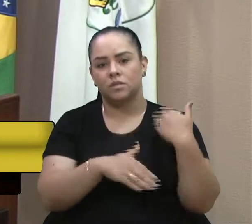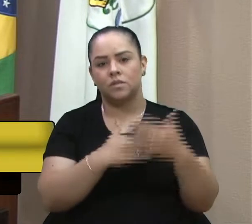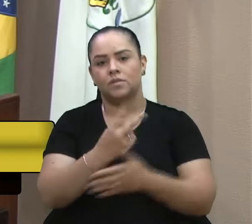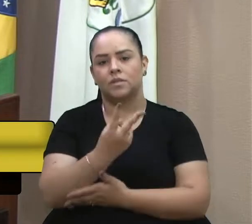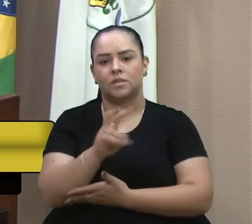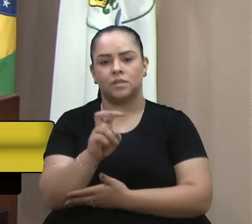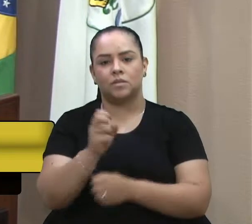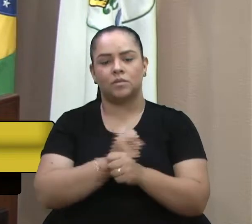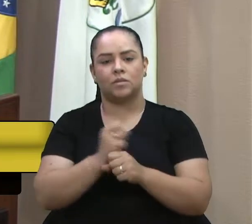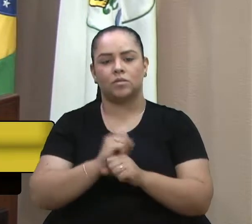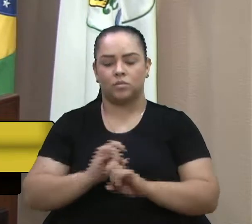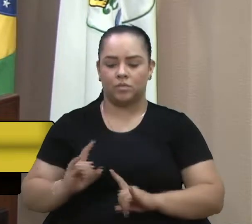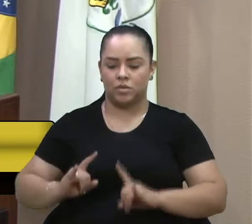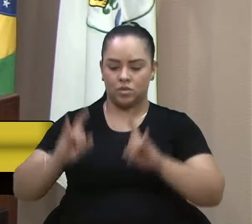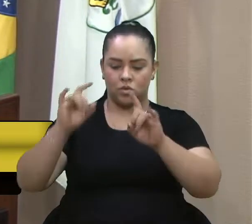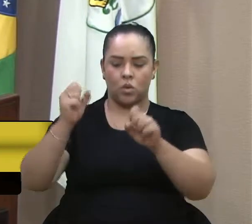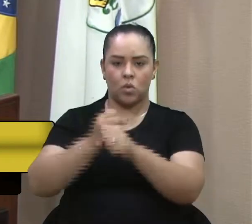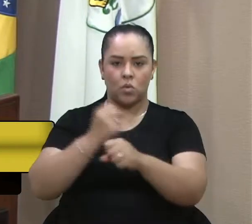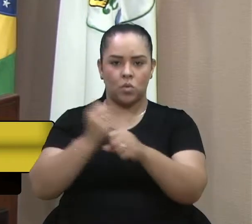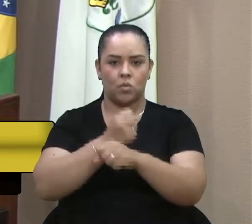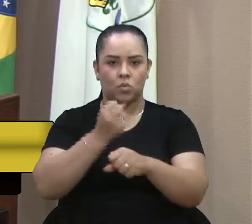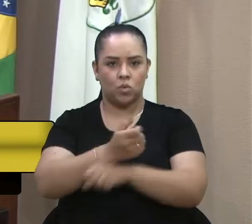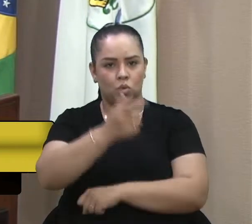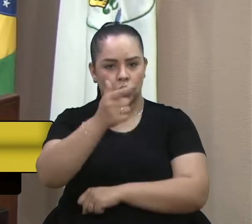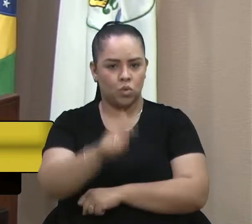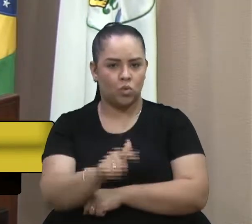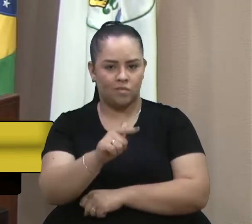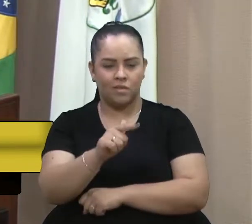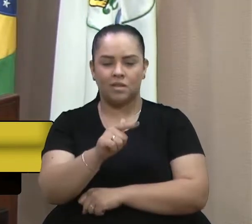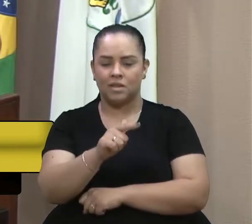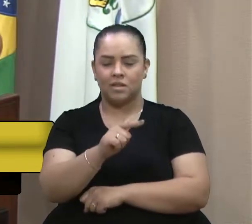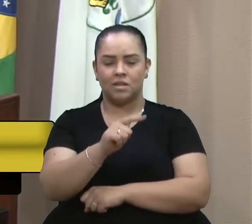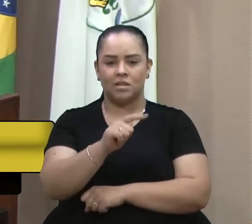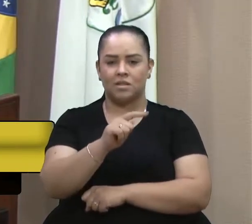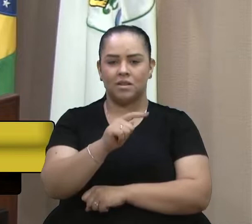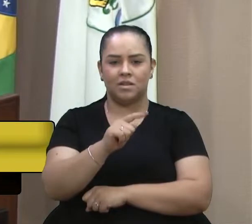prédio da construção do prédio com a recuperação de imagens